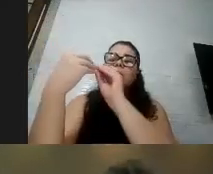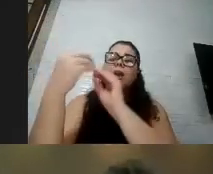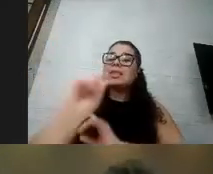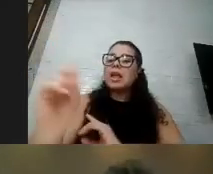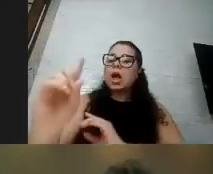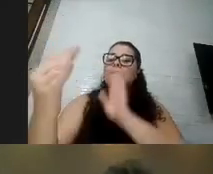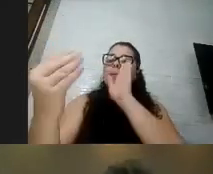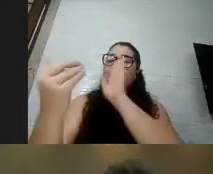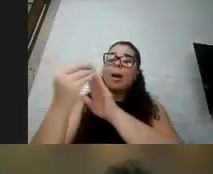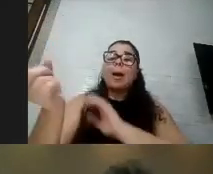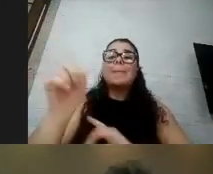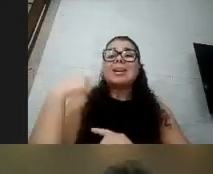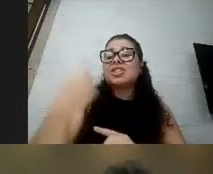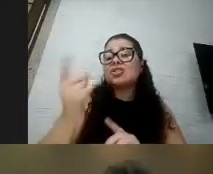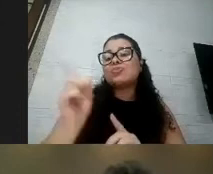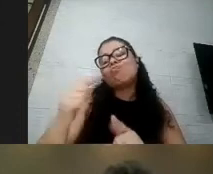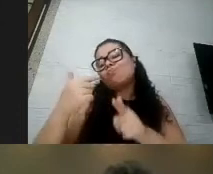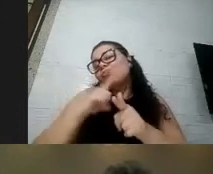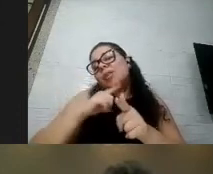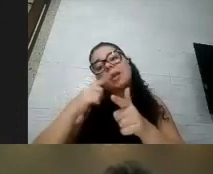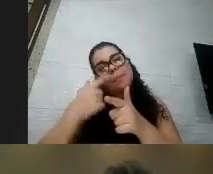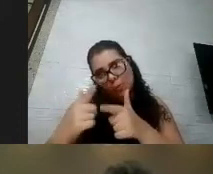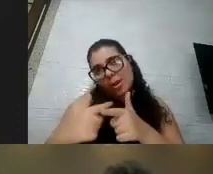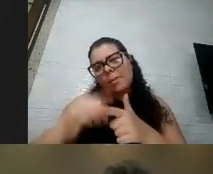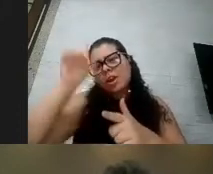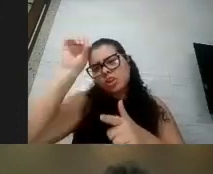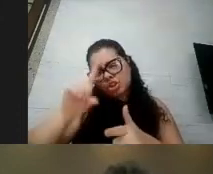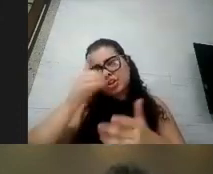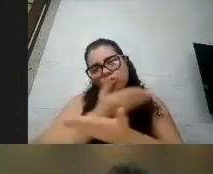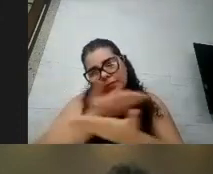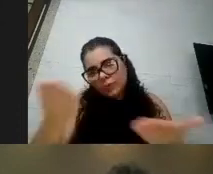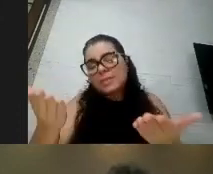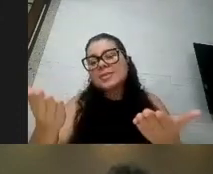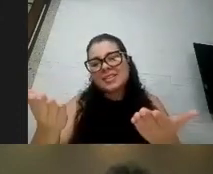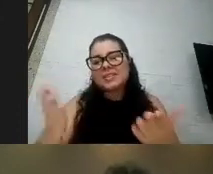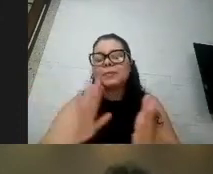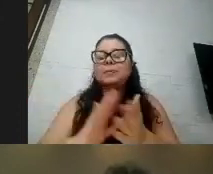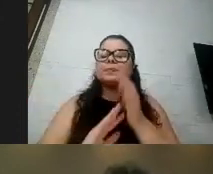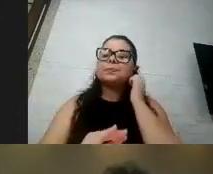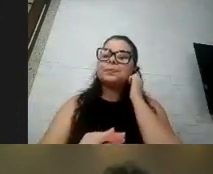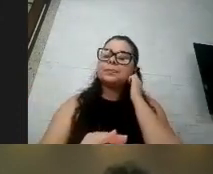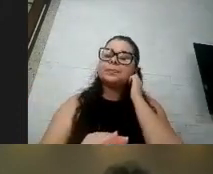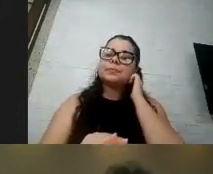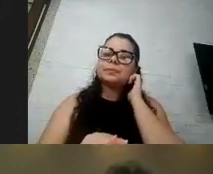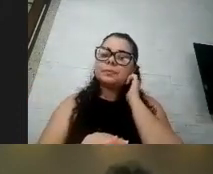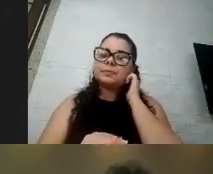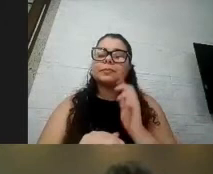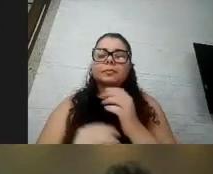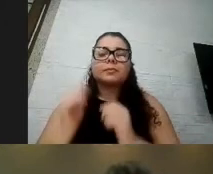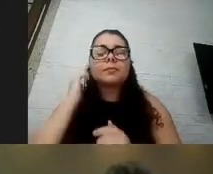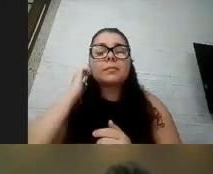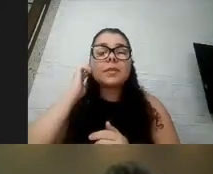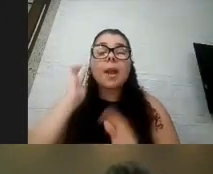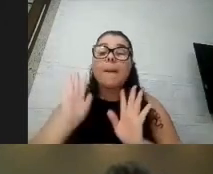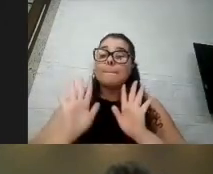não... Enfim, cada um tem o direito de se divulgar na medida daquilo que quer, mas a gente